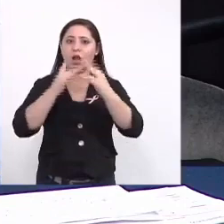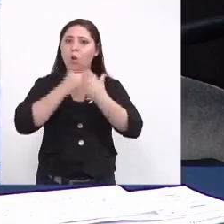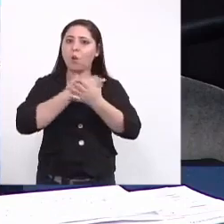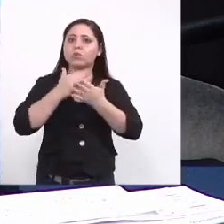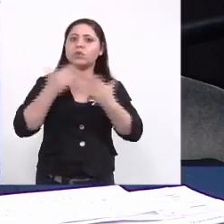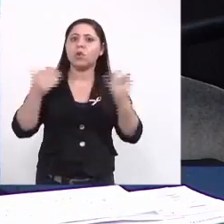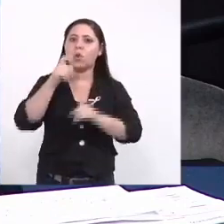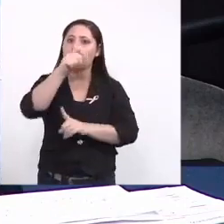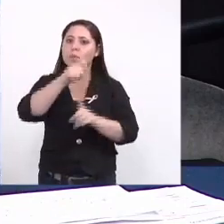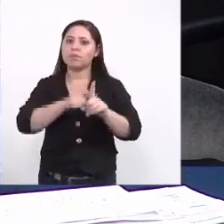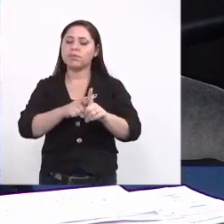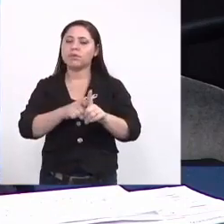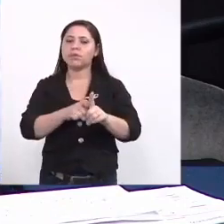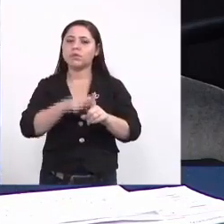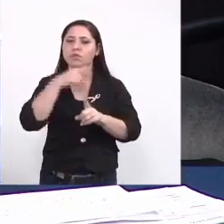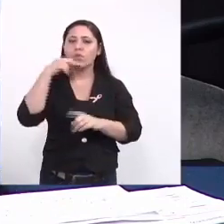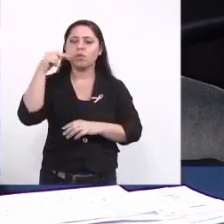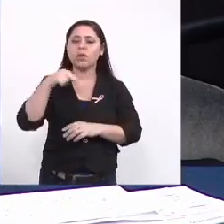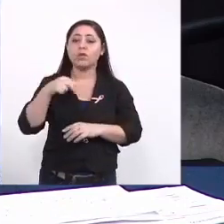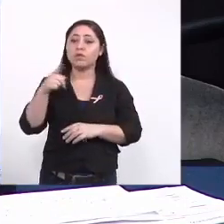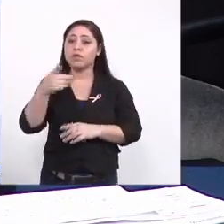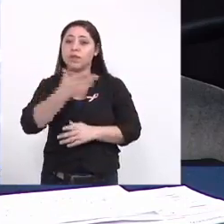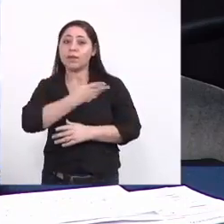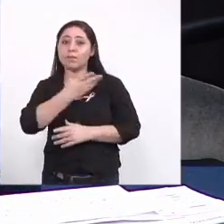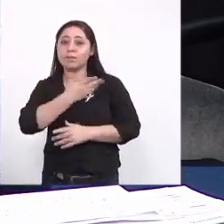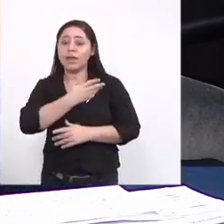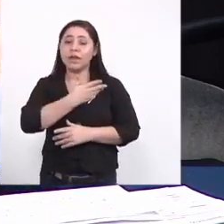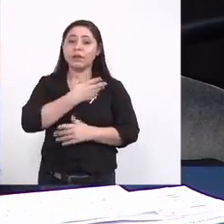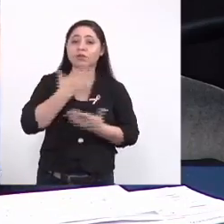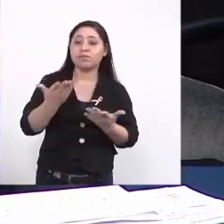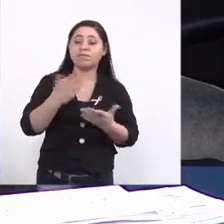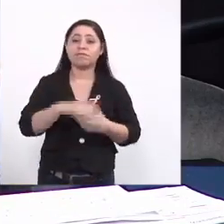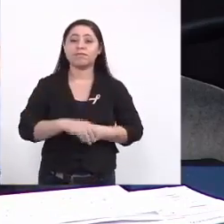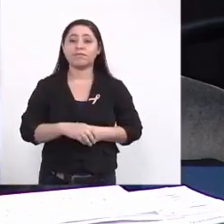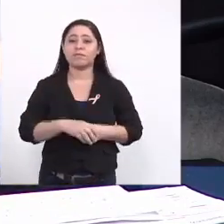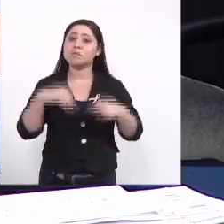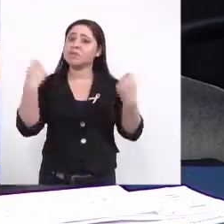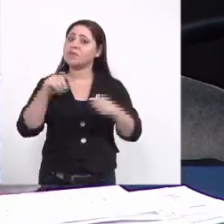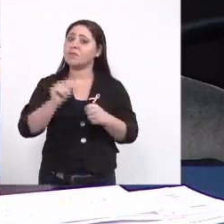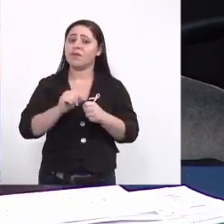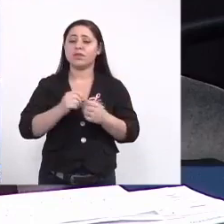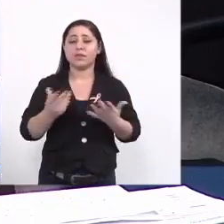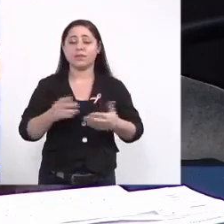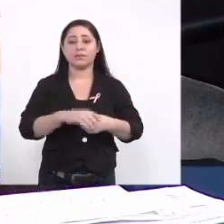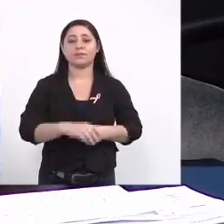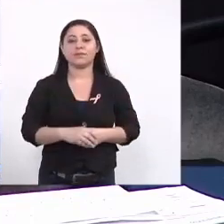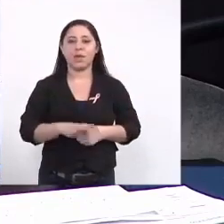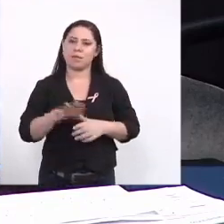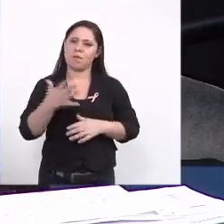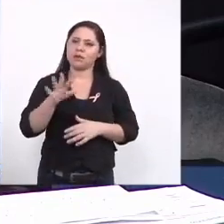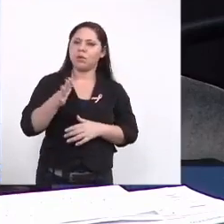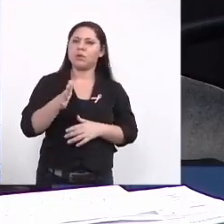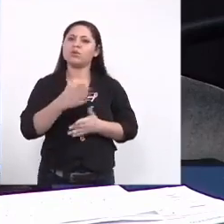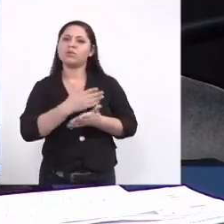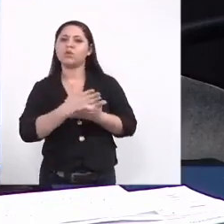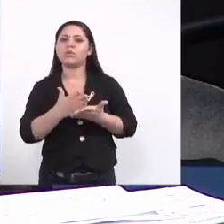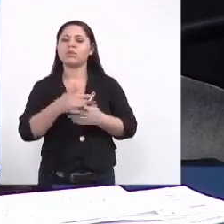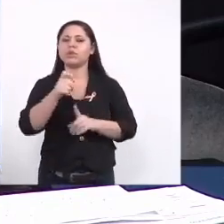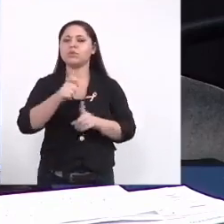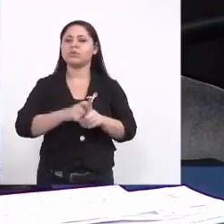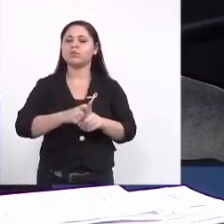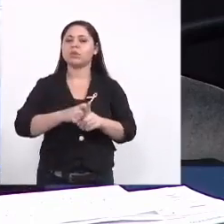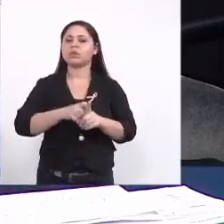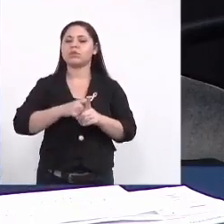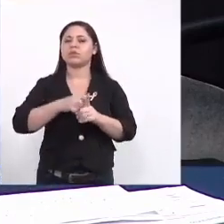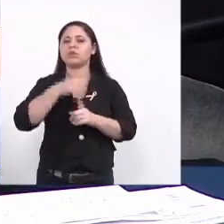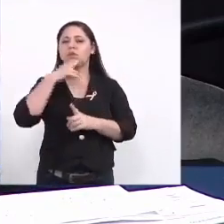começando o mês aqui você amigo amiga nós temos que fazer mais ou menos no início da semana